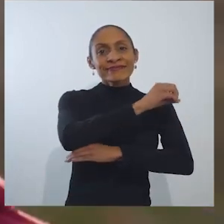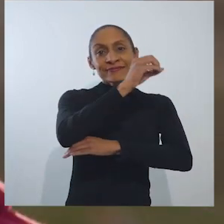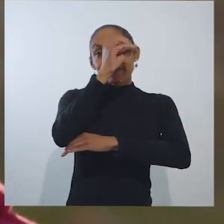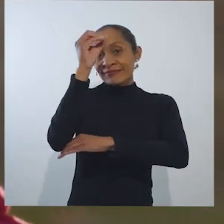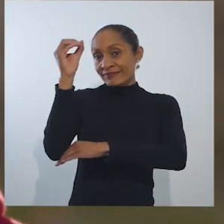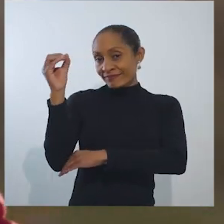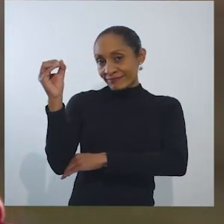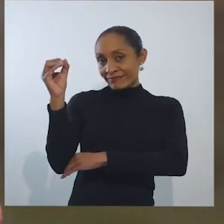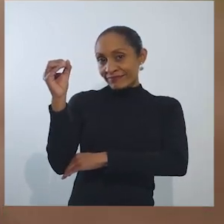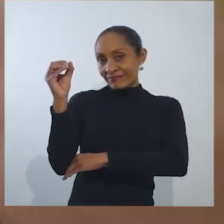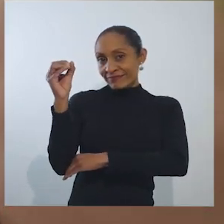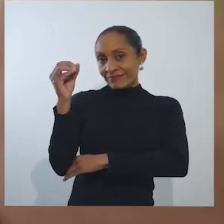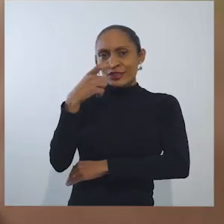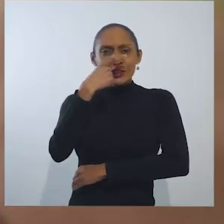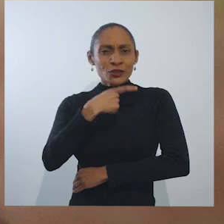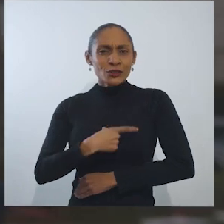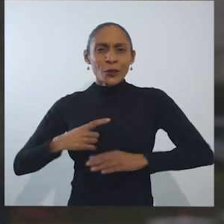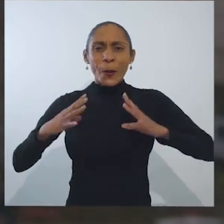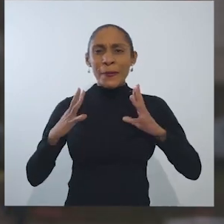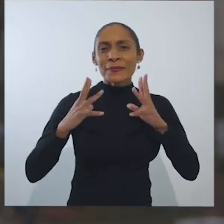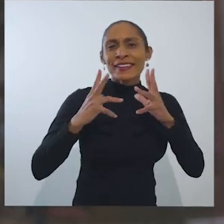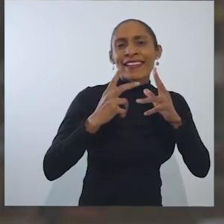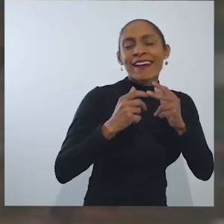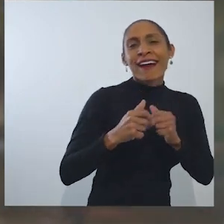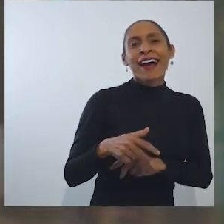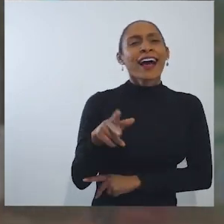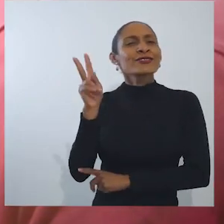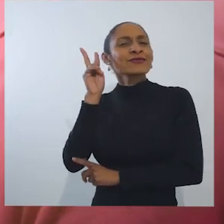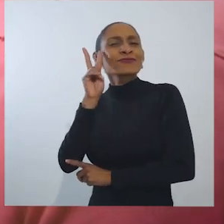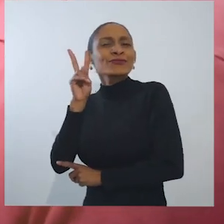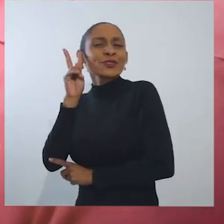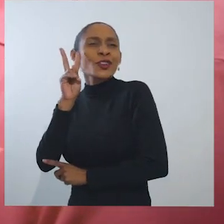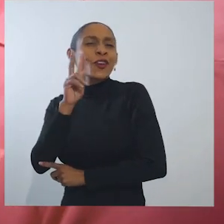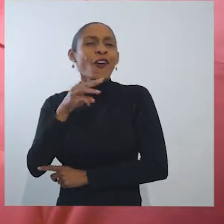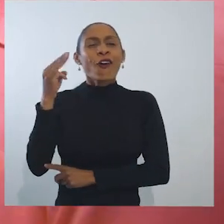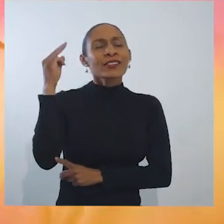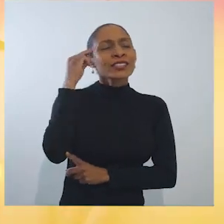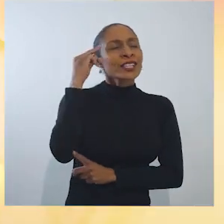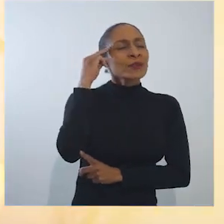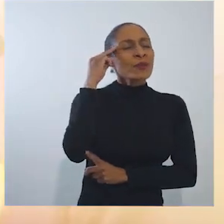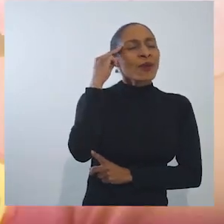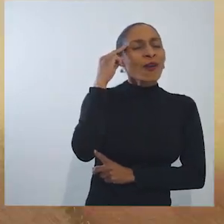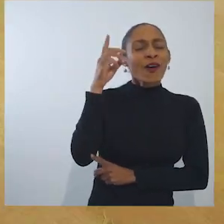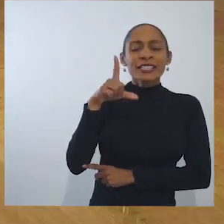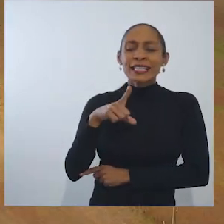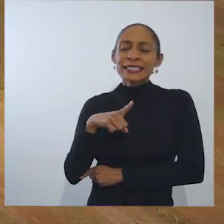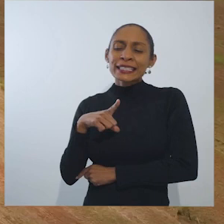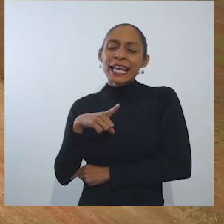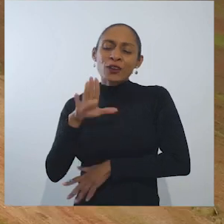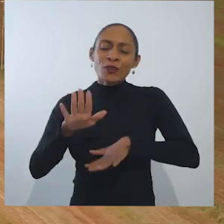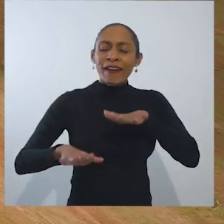Sou milhares de histórias Na memória trago cada passo Desse